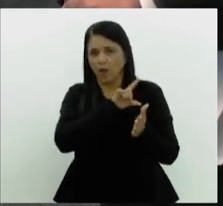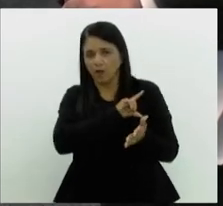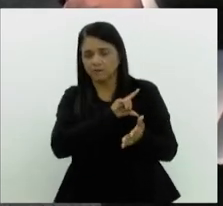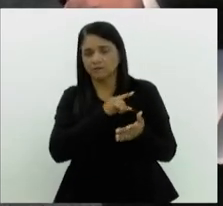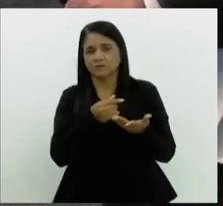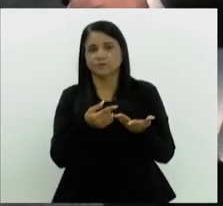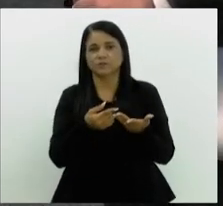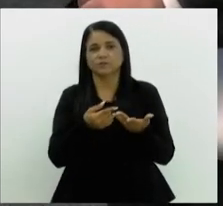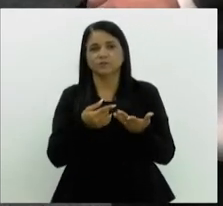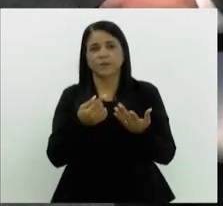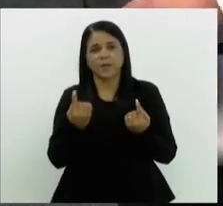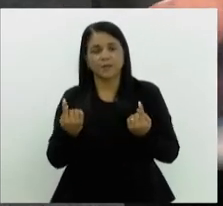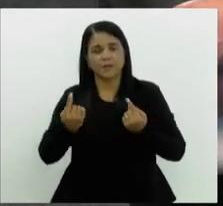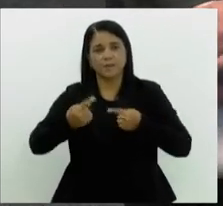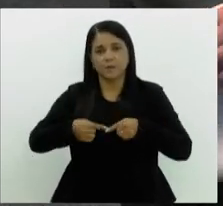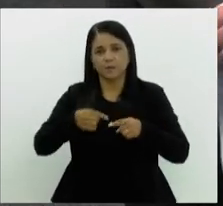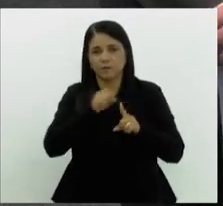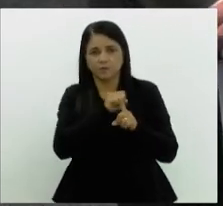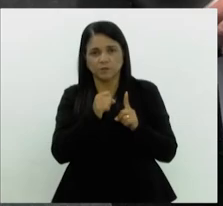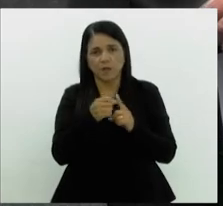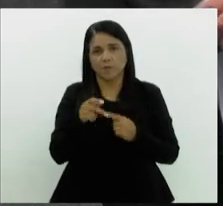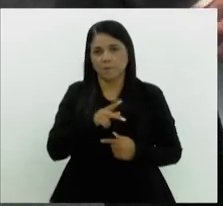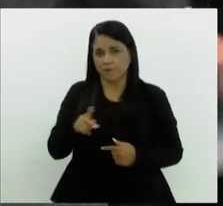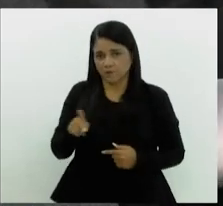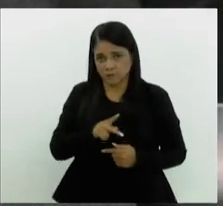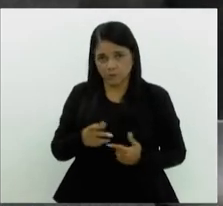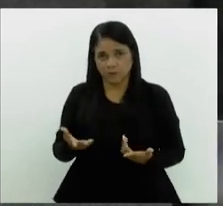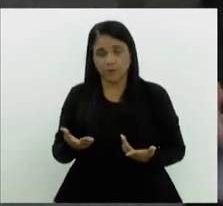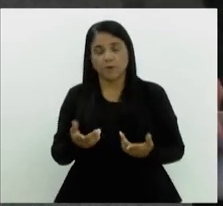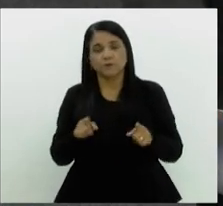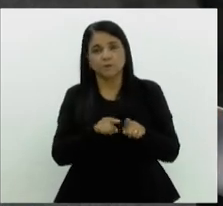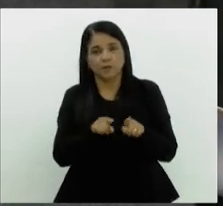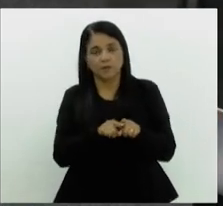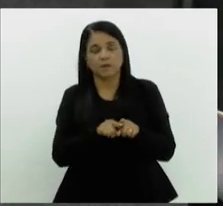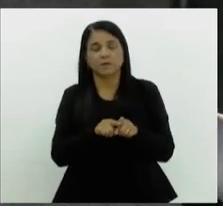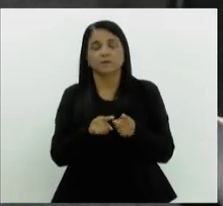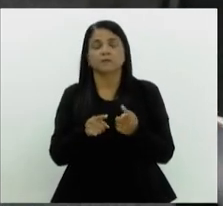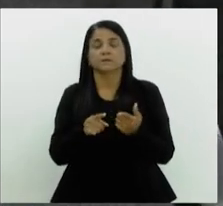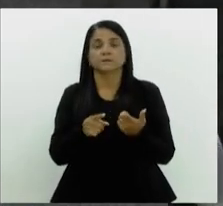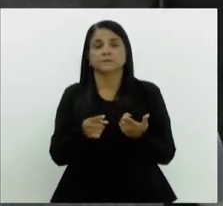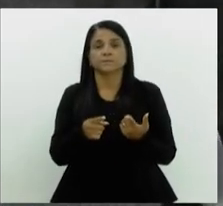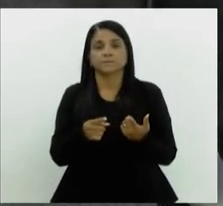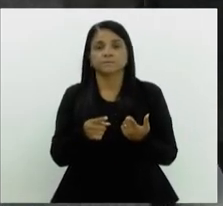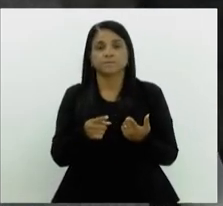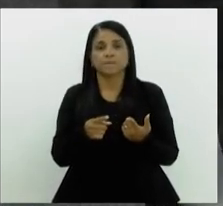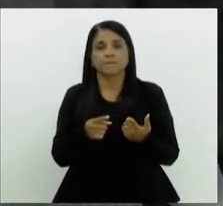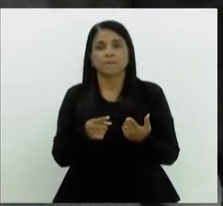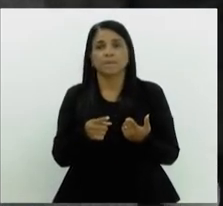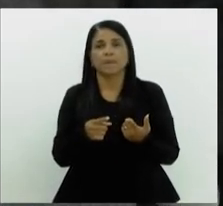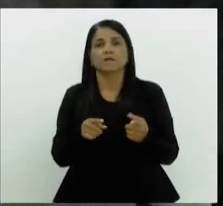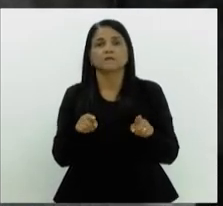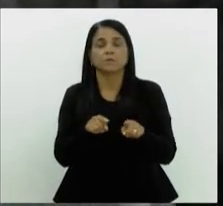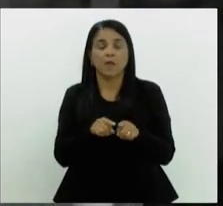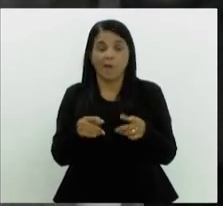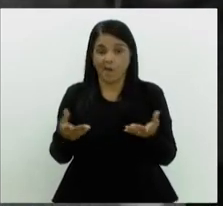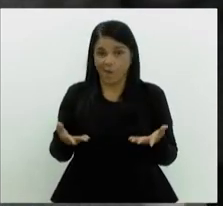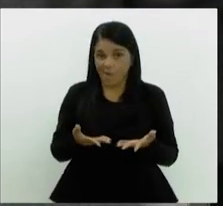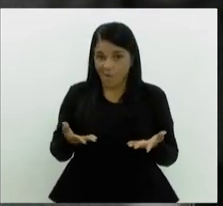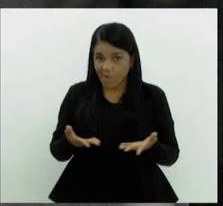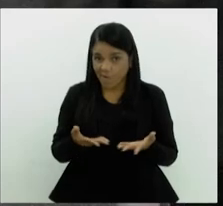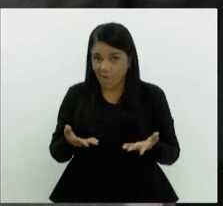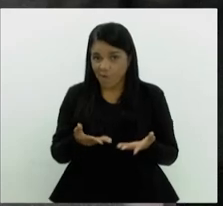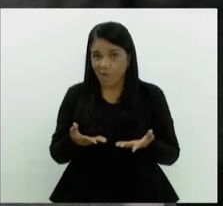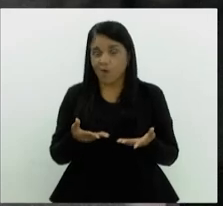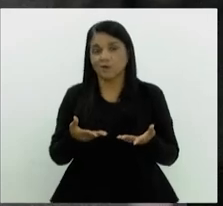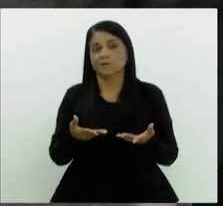professoras, inimigos da sociedade. A gente tem um problema também da reindustrialização, que agora a gente começa a ter